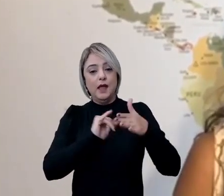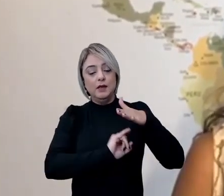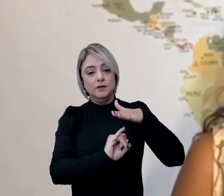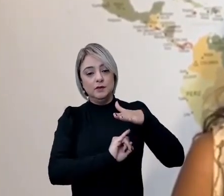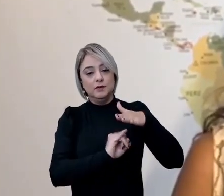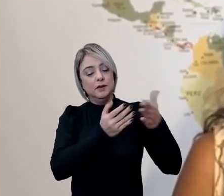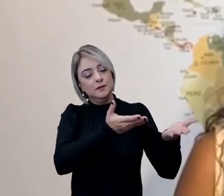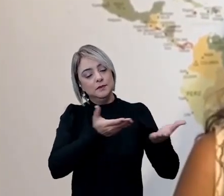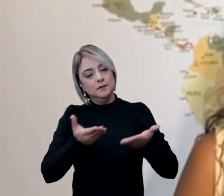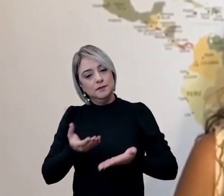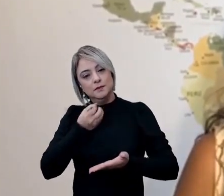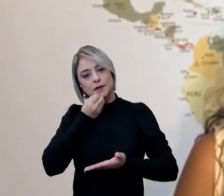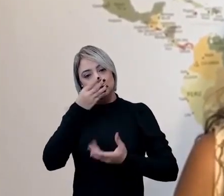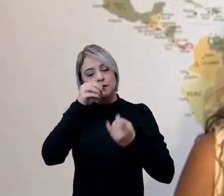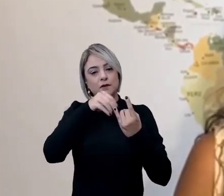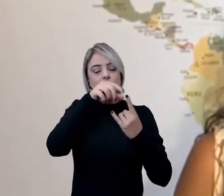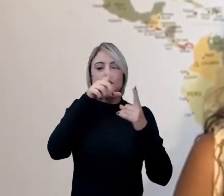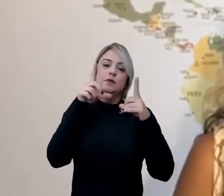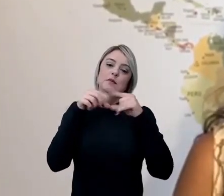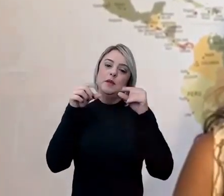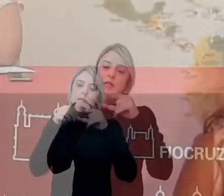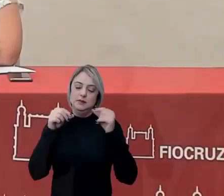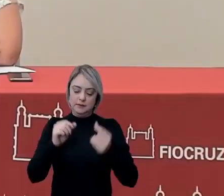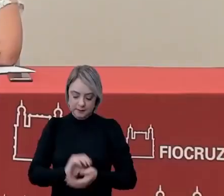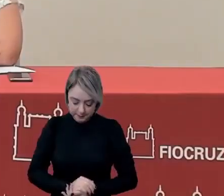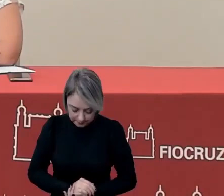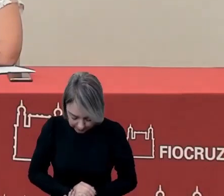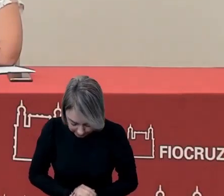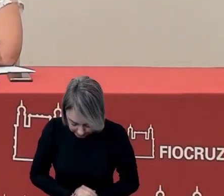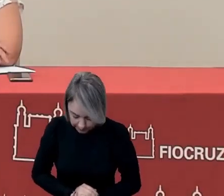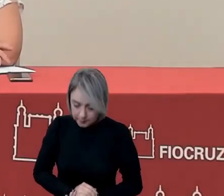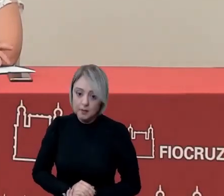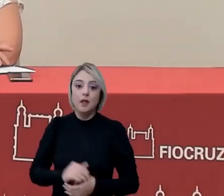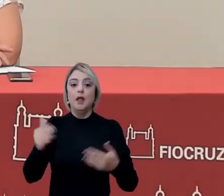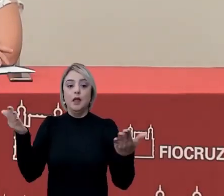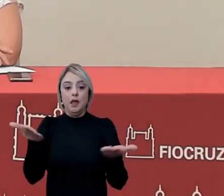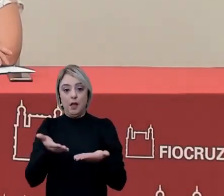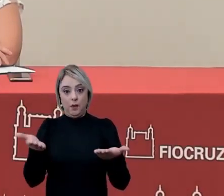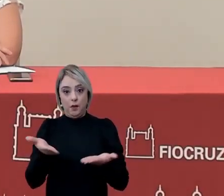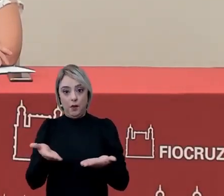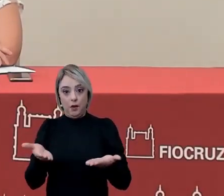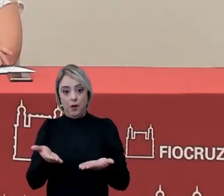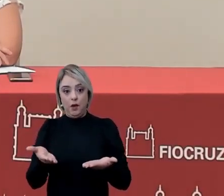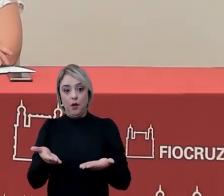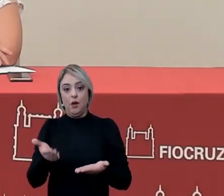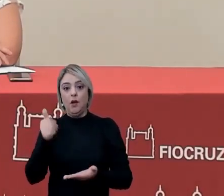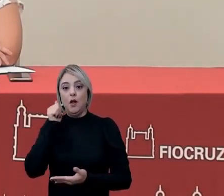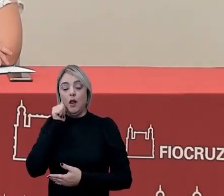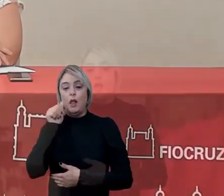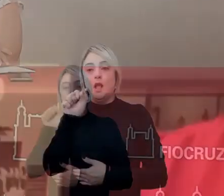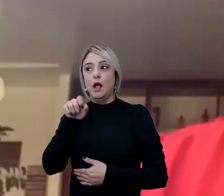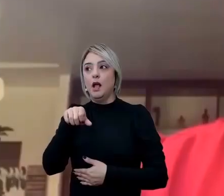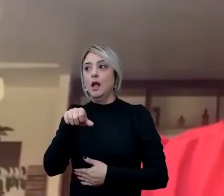Sejam bem-vindos à Fiocruz Brasília. E agora, André Fene.